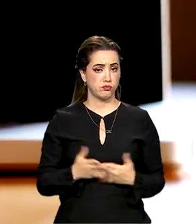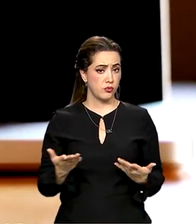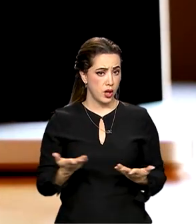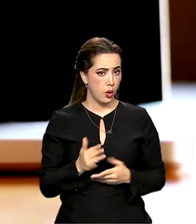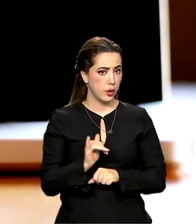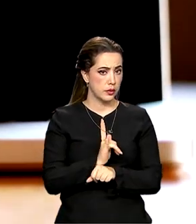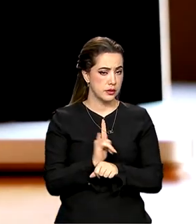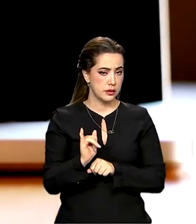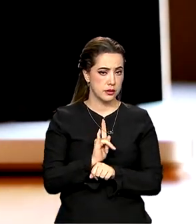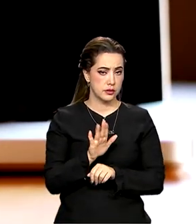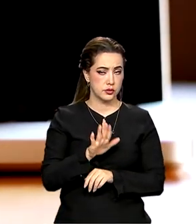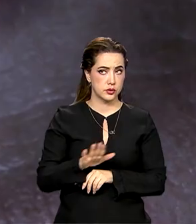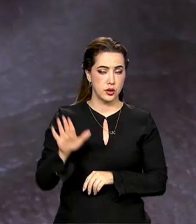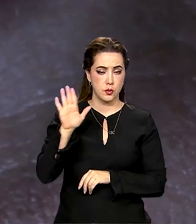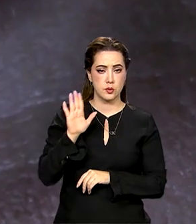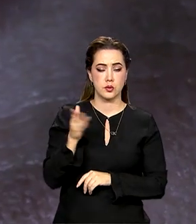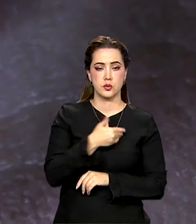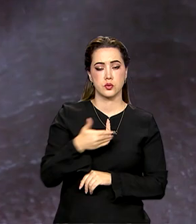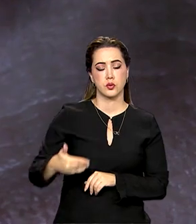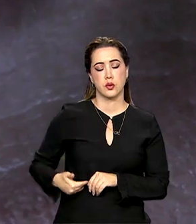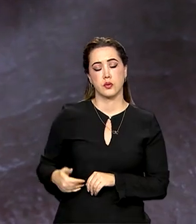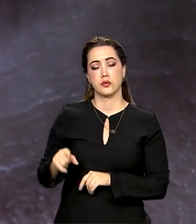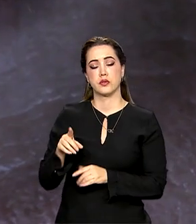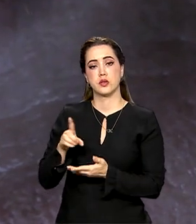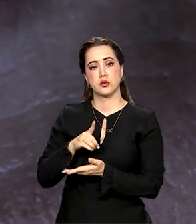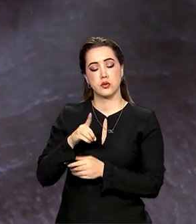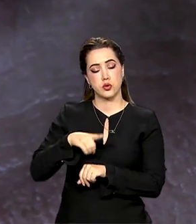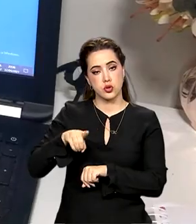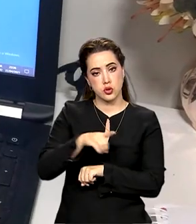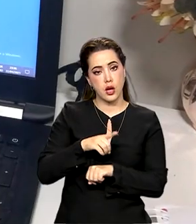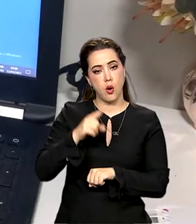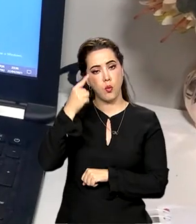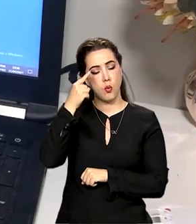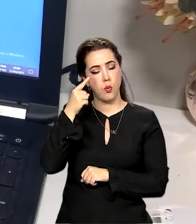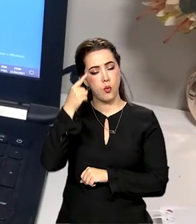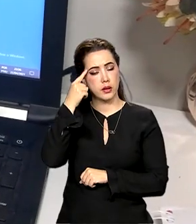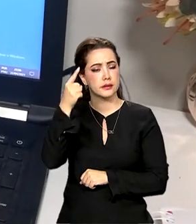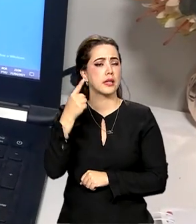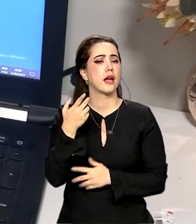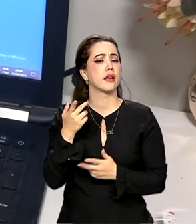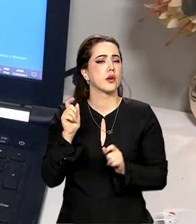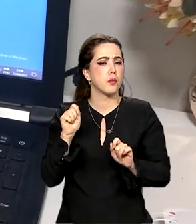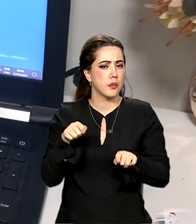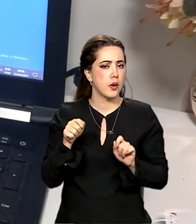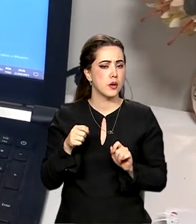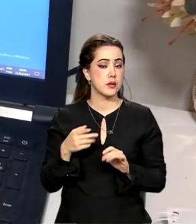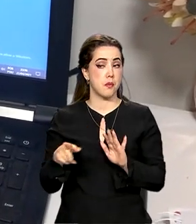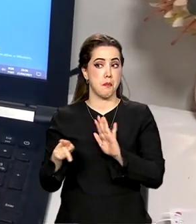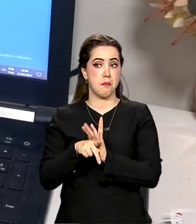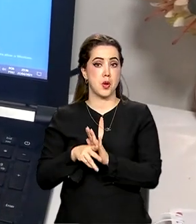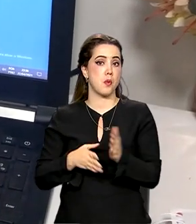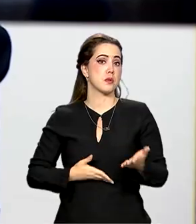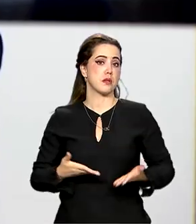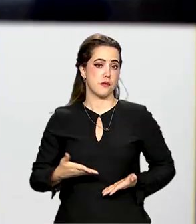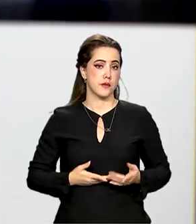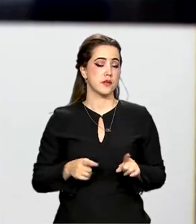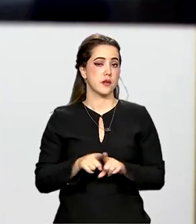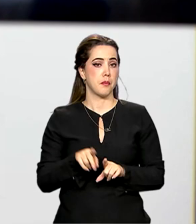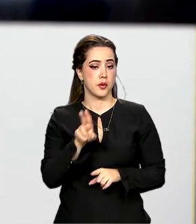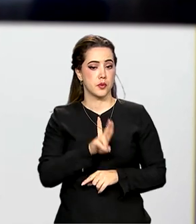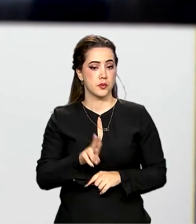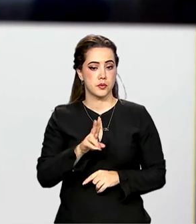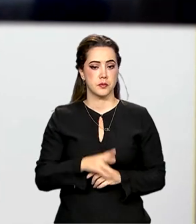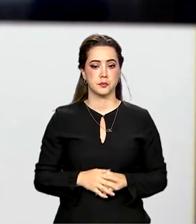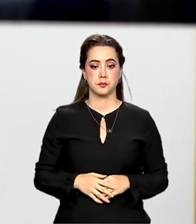Governo Digital, a ideia é que o cidadão também consiga acessar serviços específicos do seu estado ou município. O cidadão